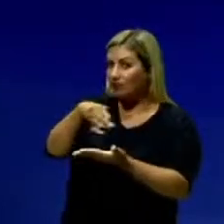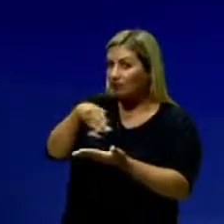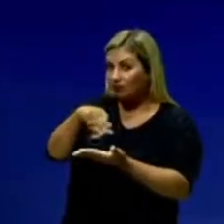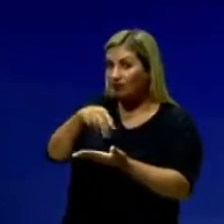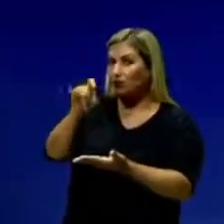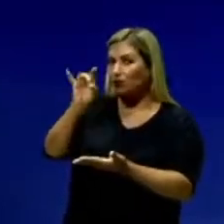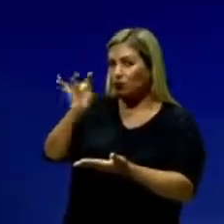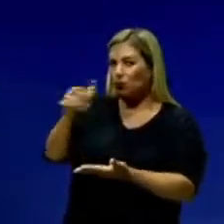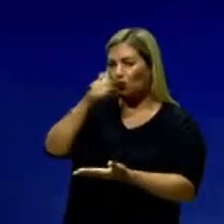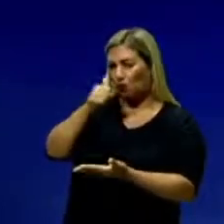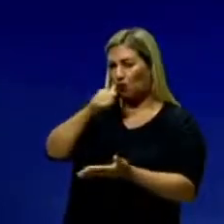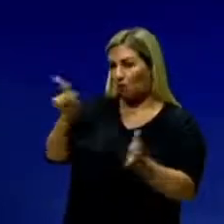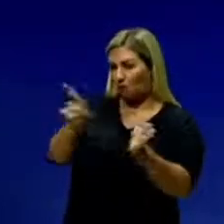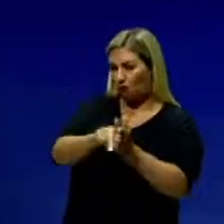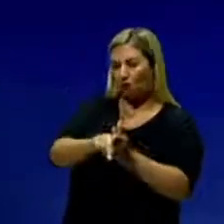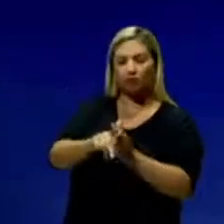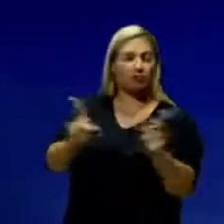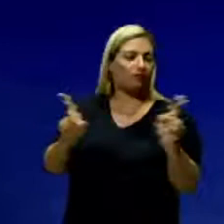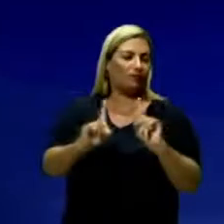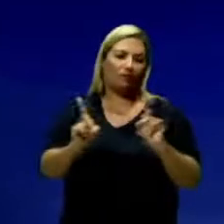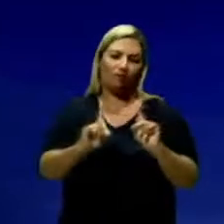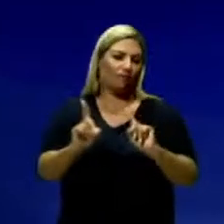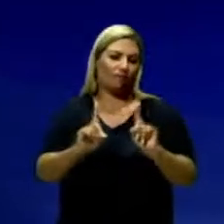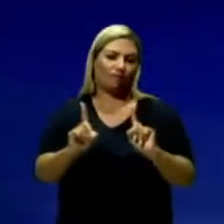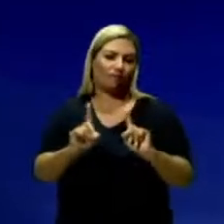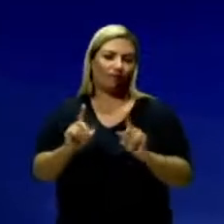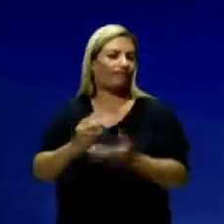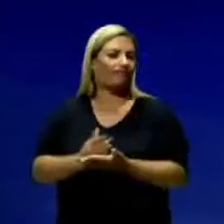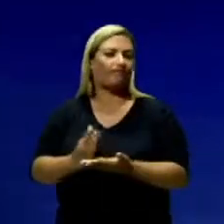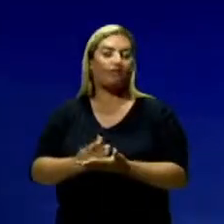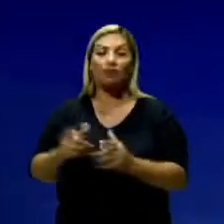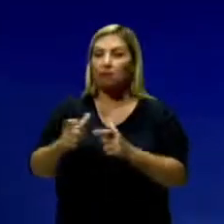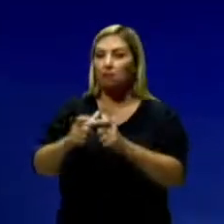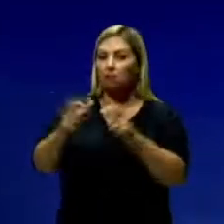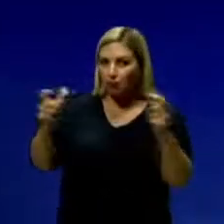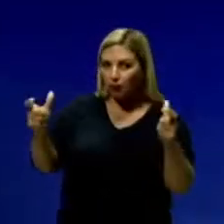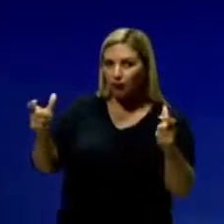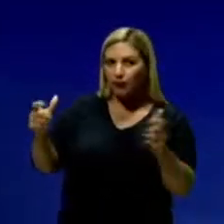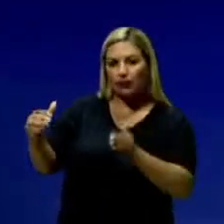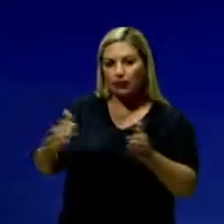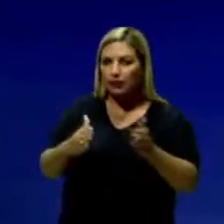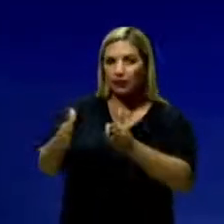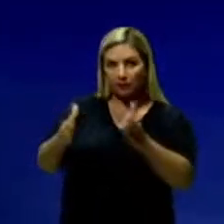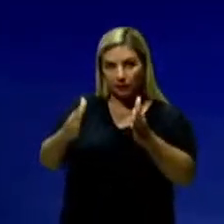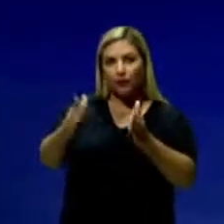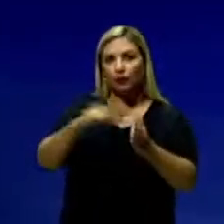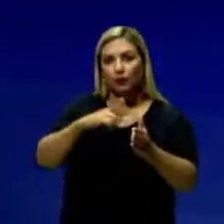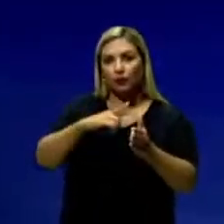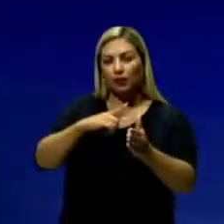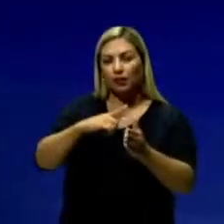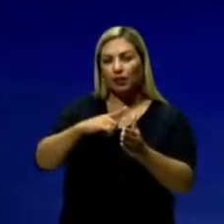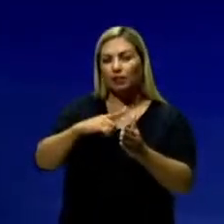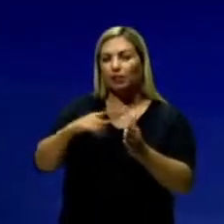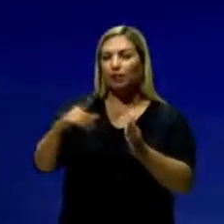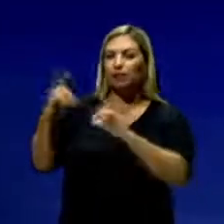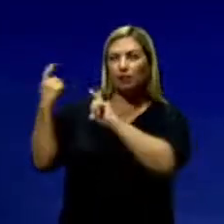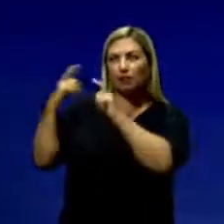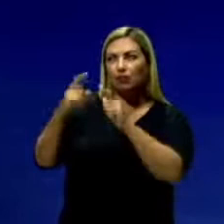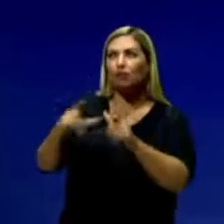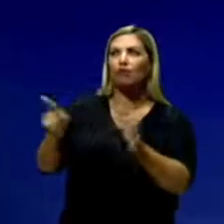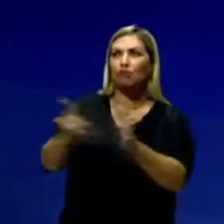Elas são só para mulheres. Mas por que que a maioria das danças, elas vêm nesse caminho aí do feminismo